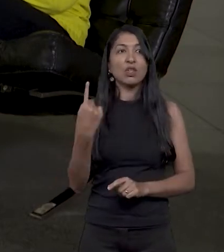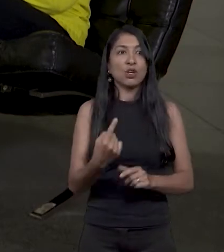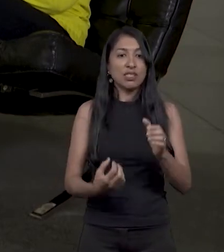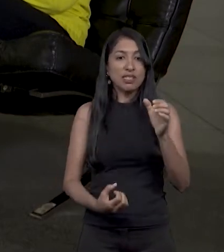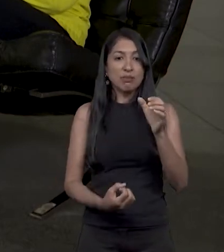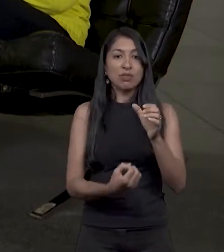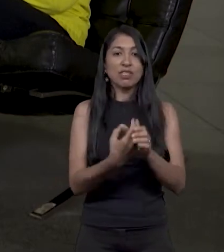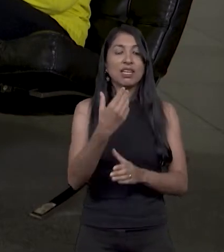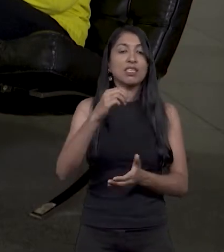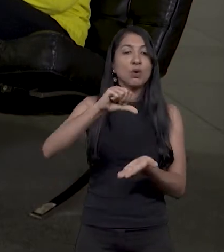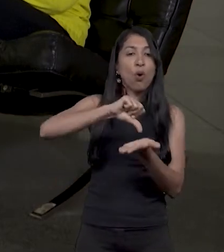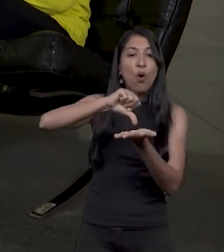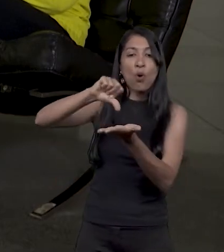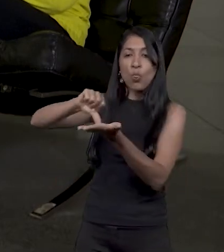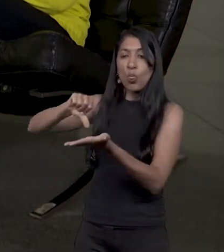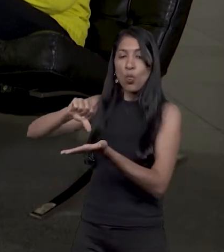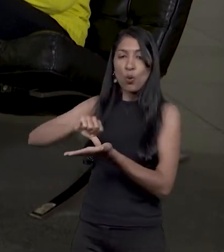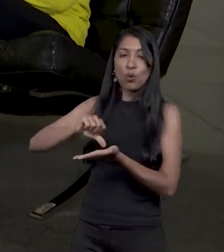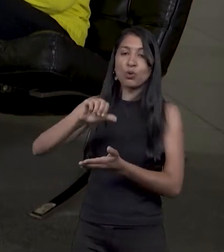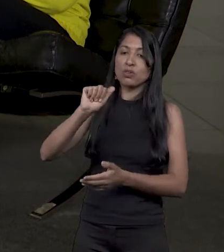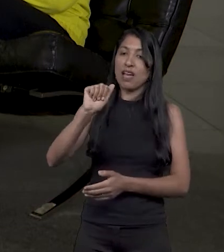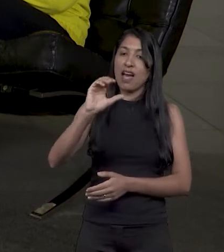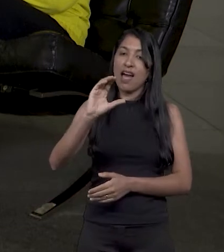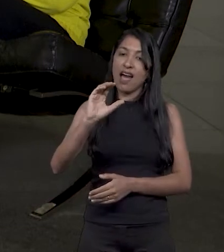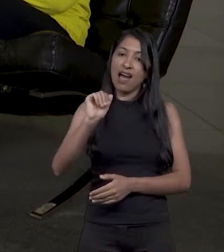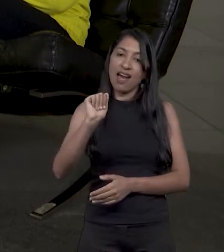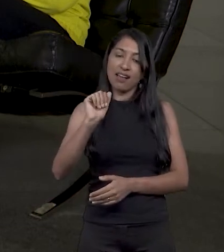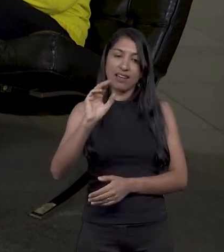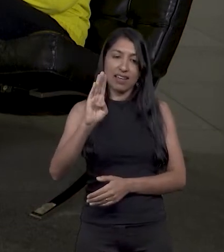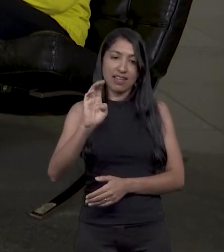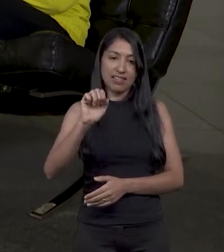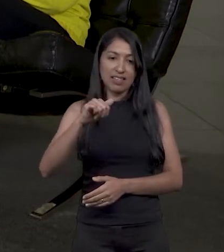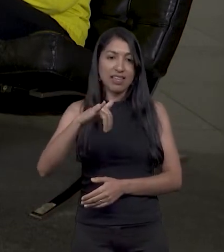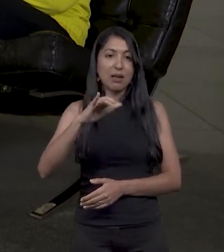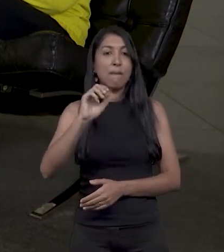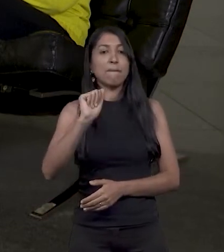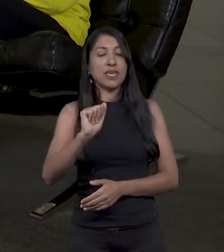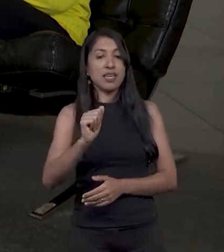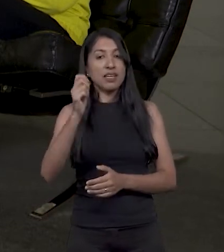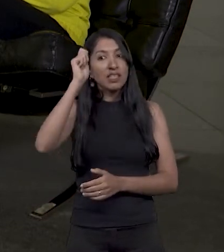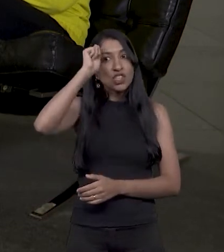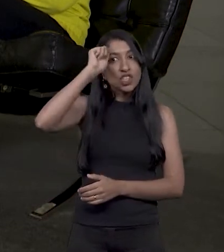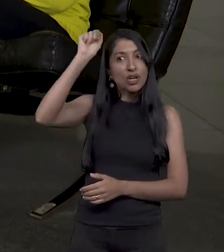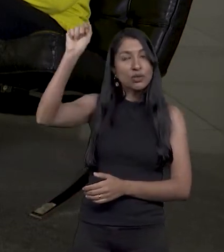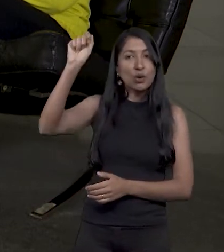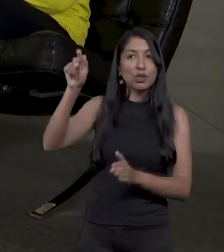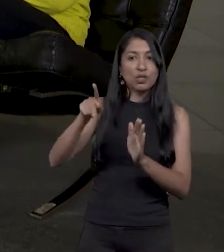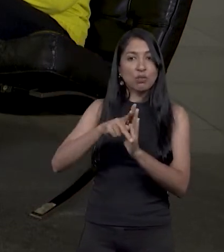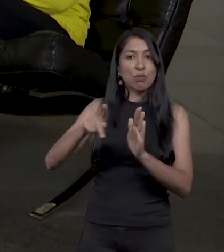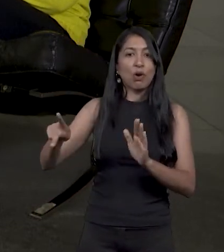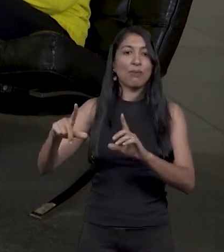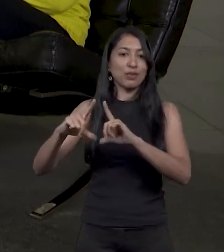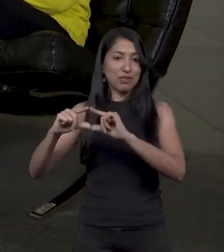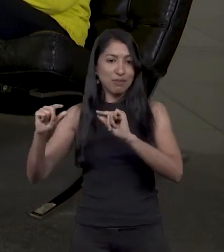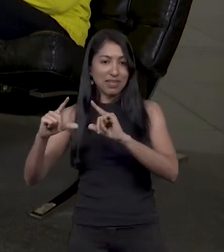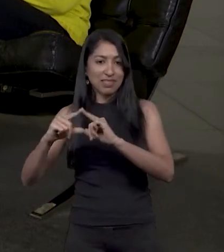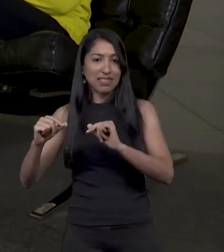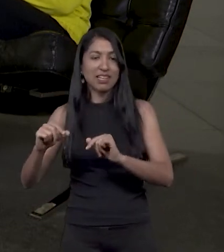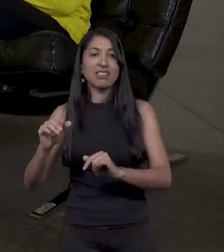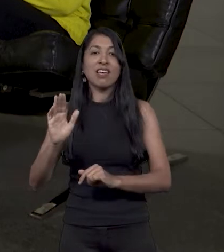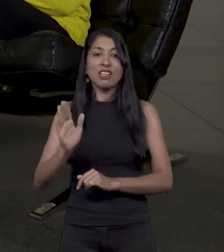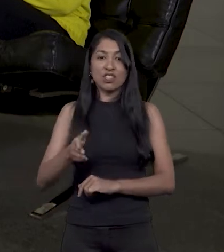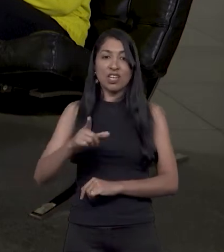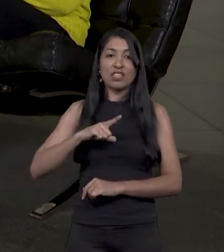núcleos da academia inclusiva de autores brasileenses. Então, já temos 17 na